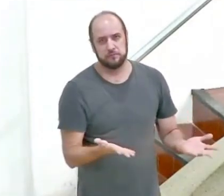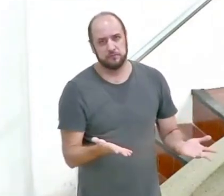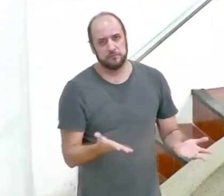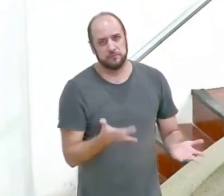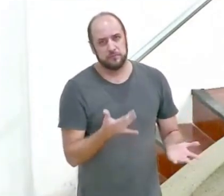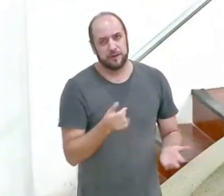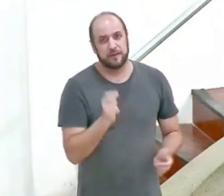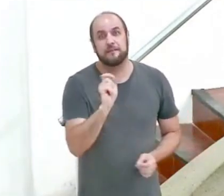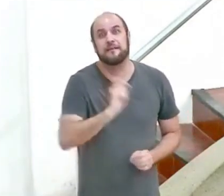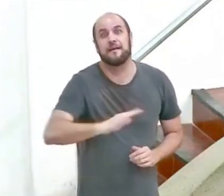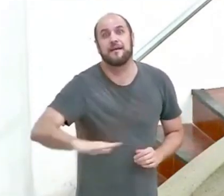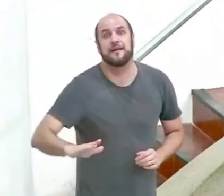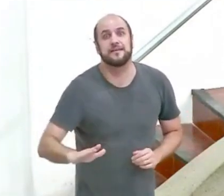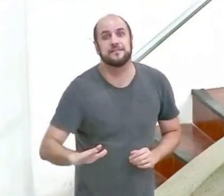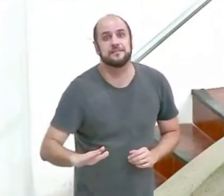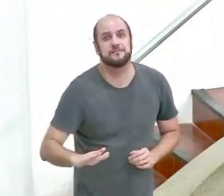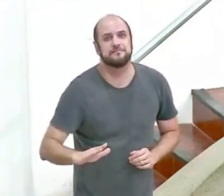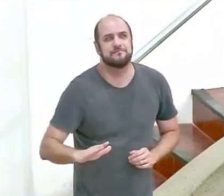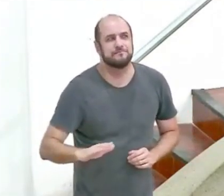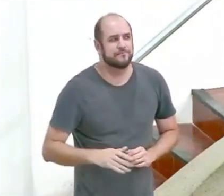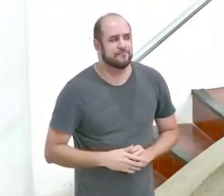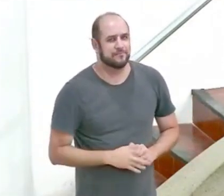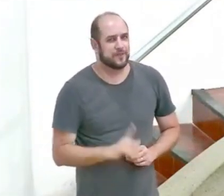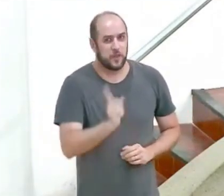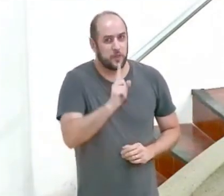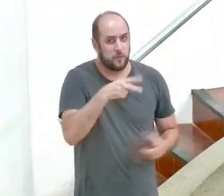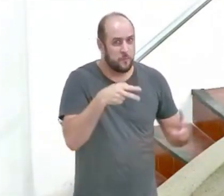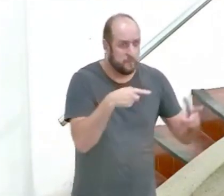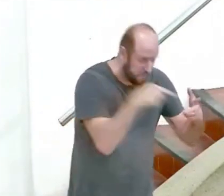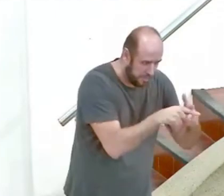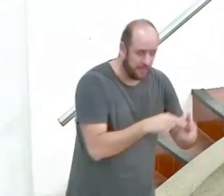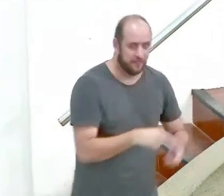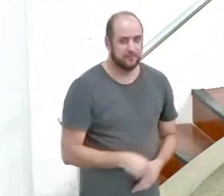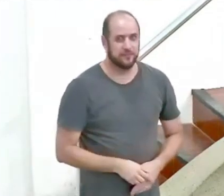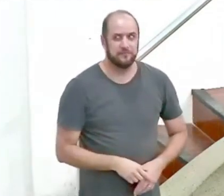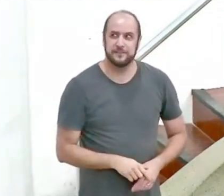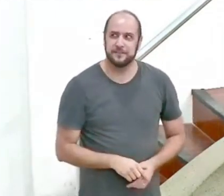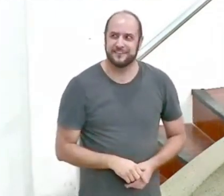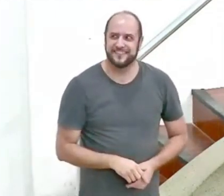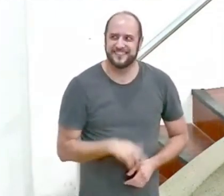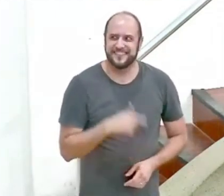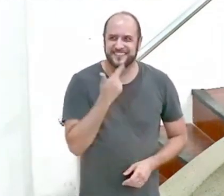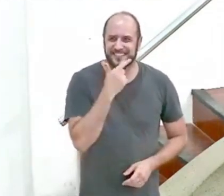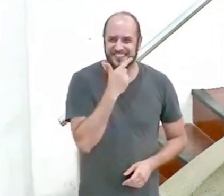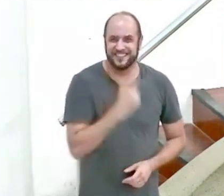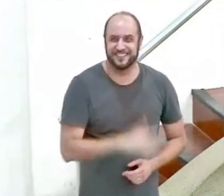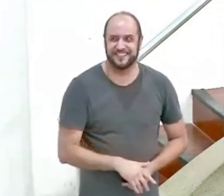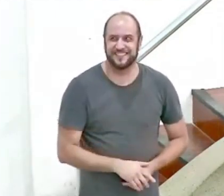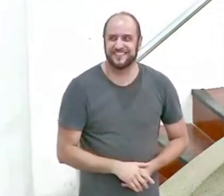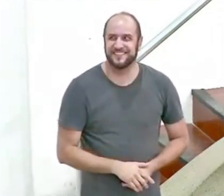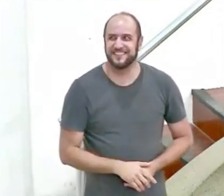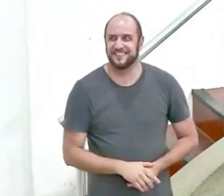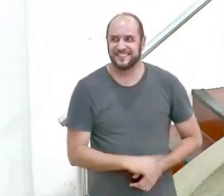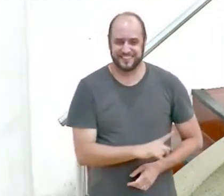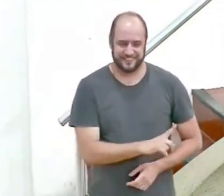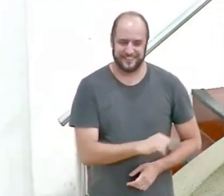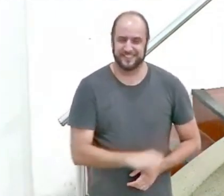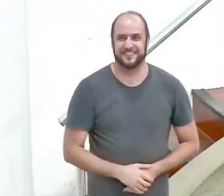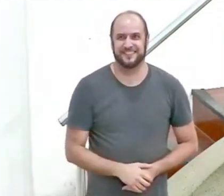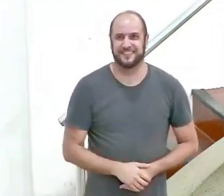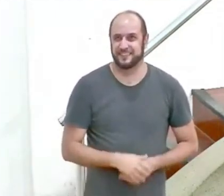O que ela faz? Ela não bota o na tomada. Ela olha para você rindo e fica perto da tomada.